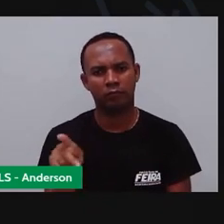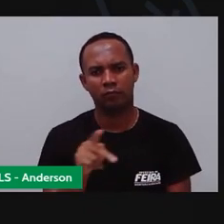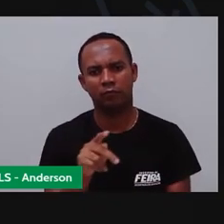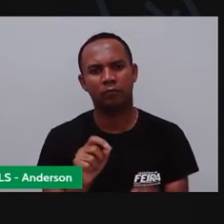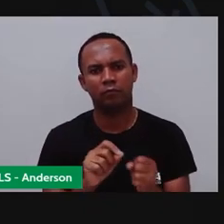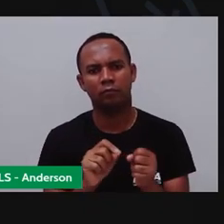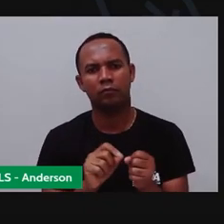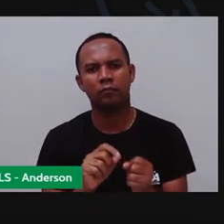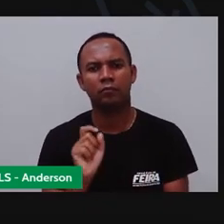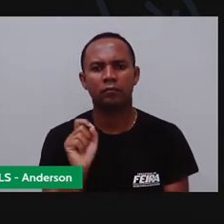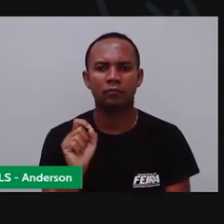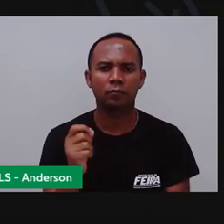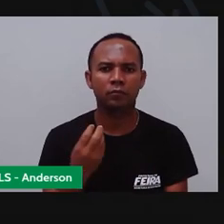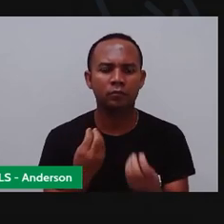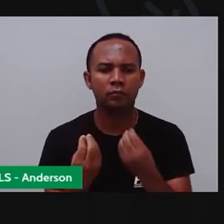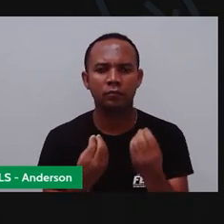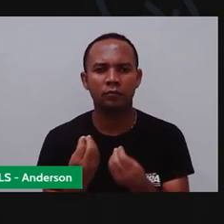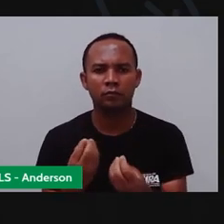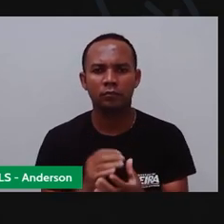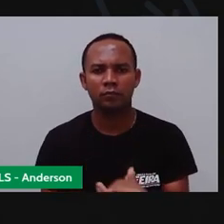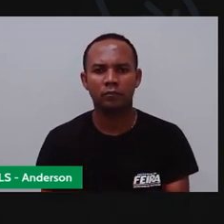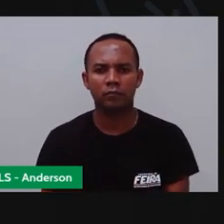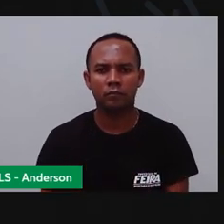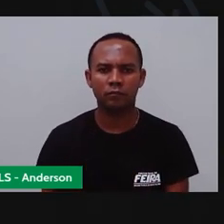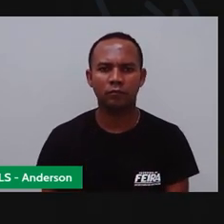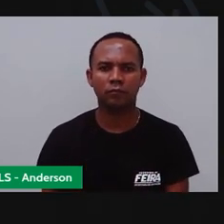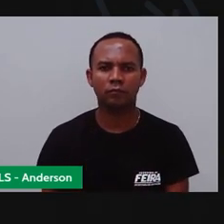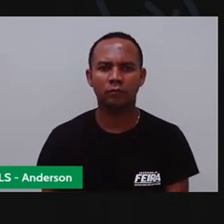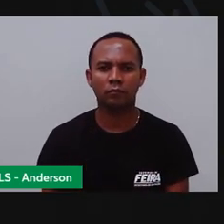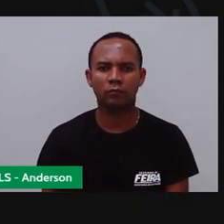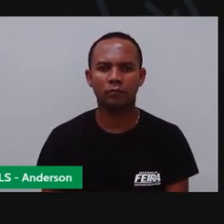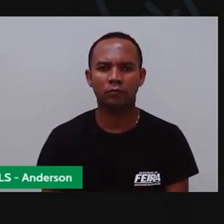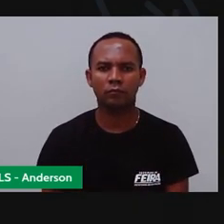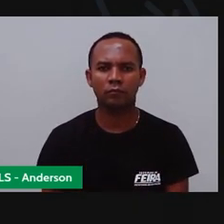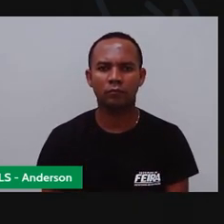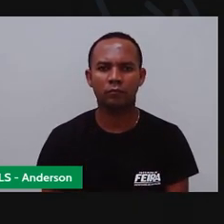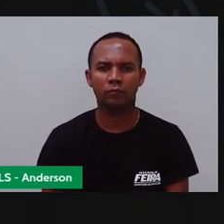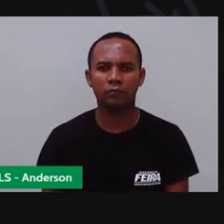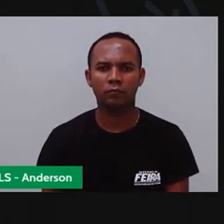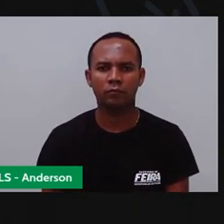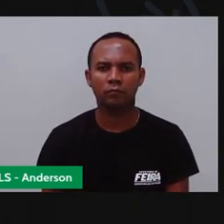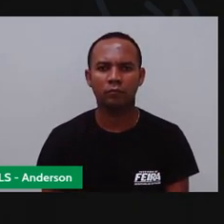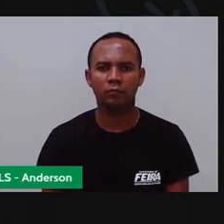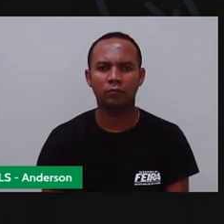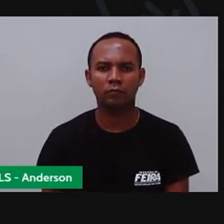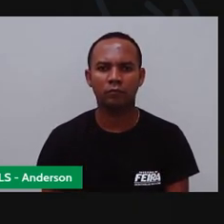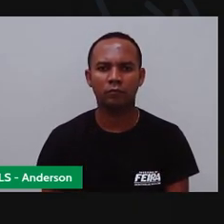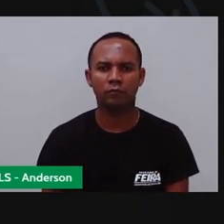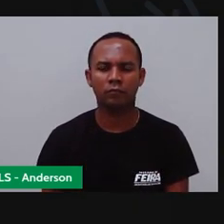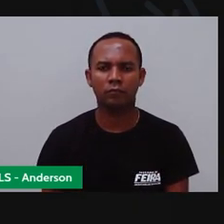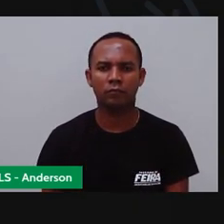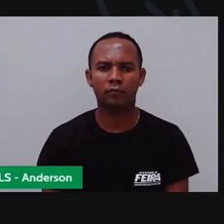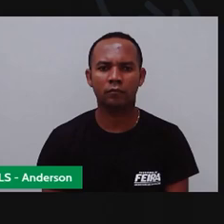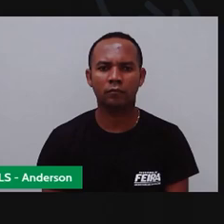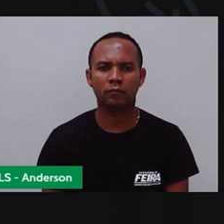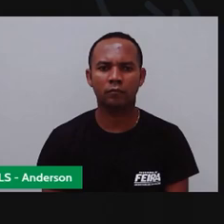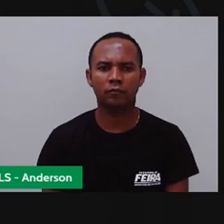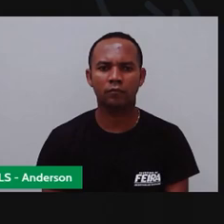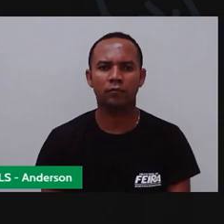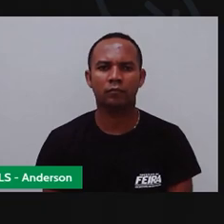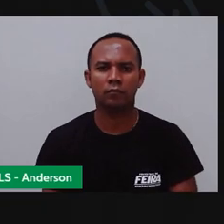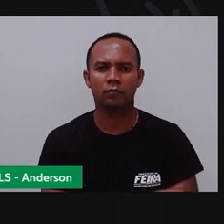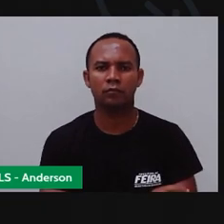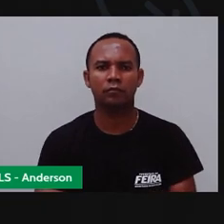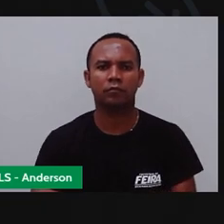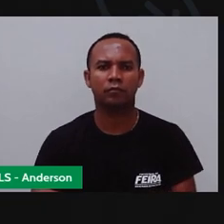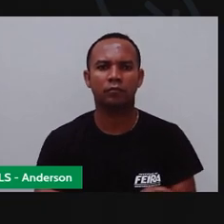Vou pegar um papelzinho roxo aqui Rapidinho Pra gente fazer um telhado Tá? É só de demonstração O que a gente